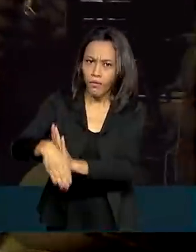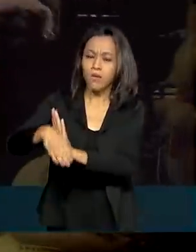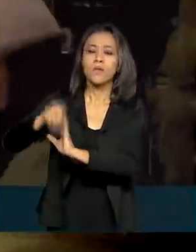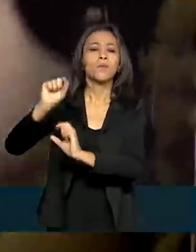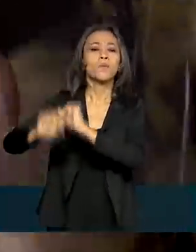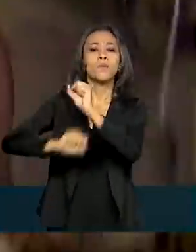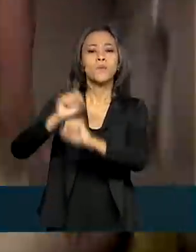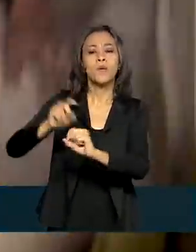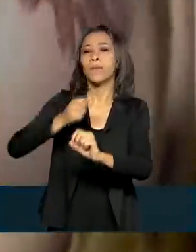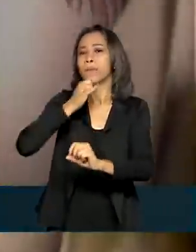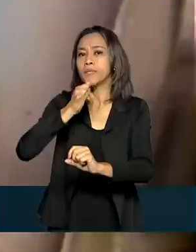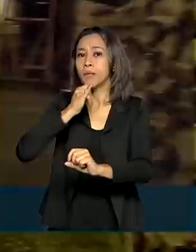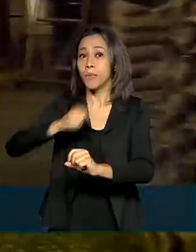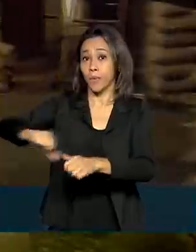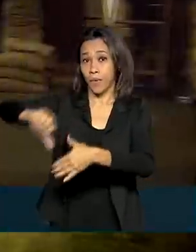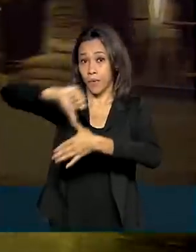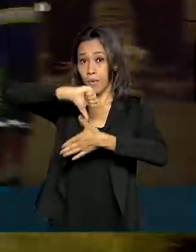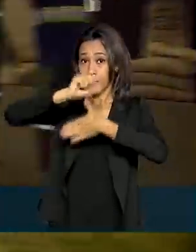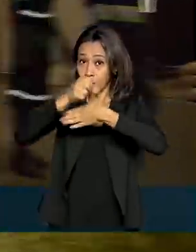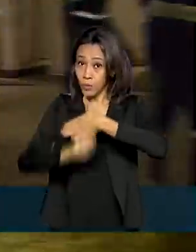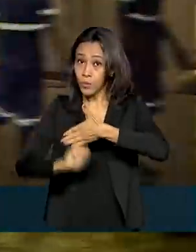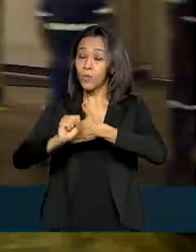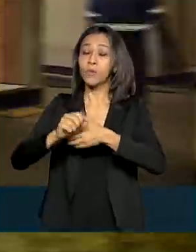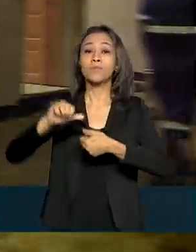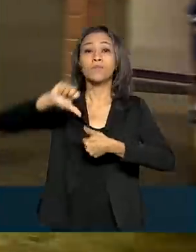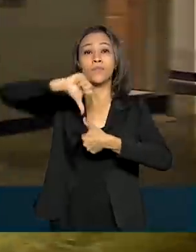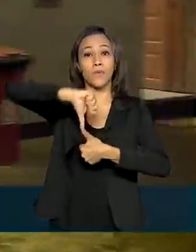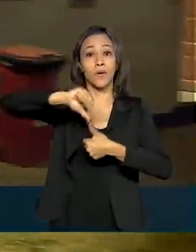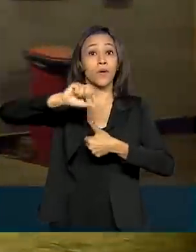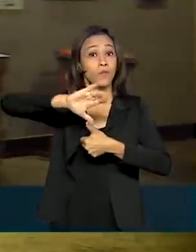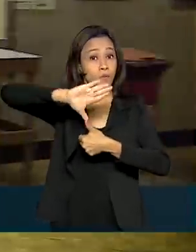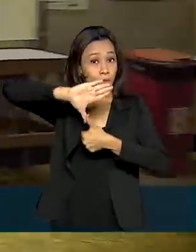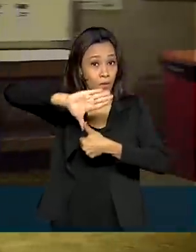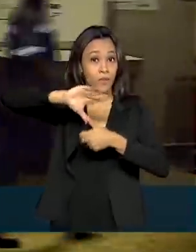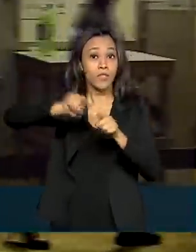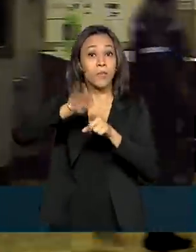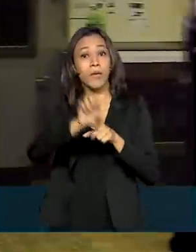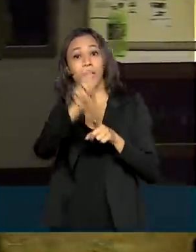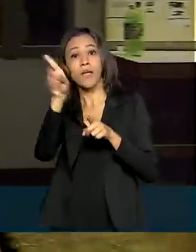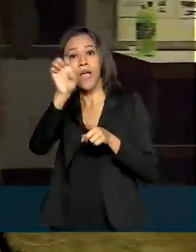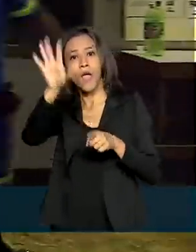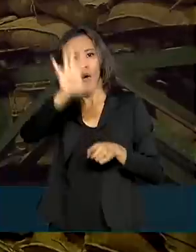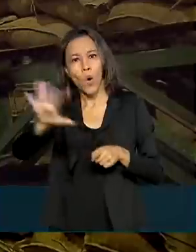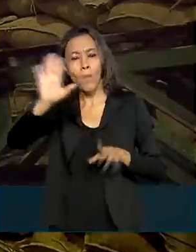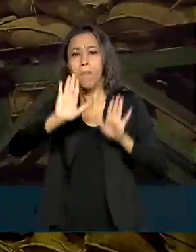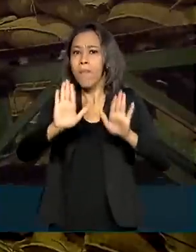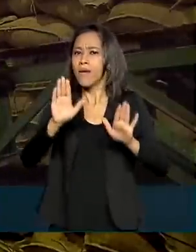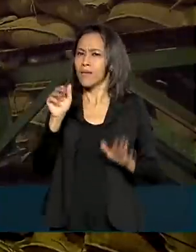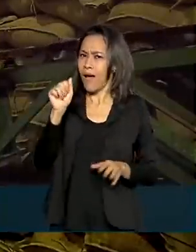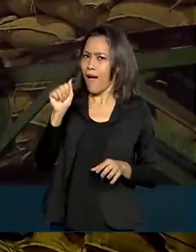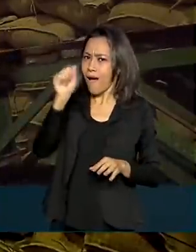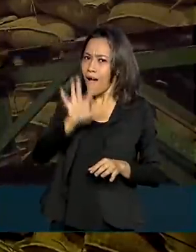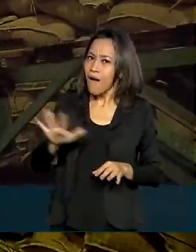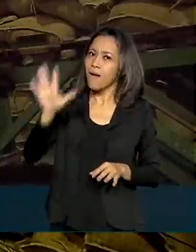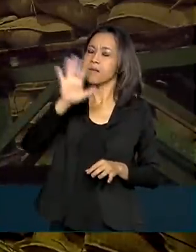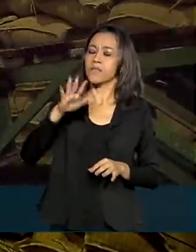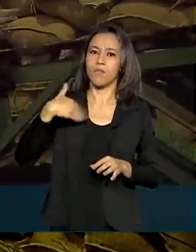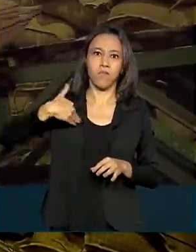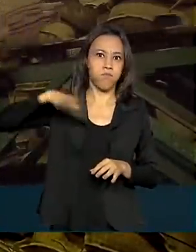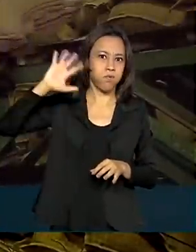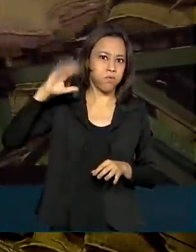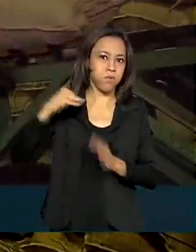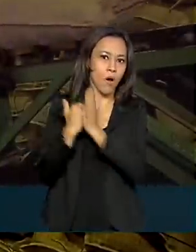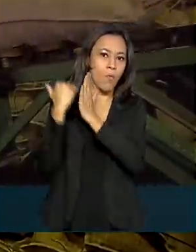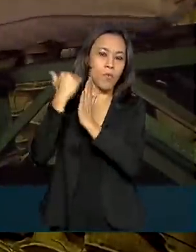destinos como a América do Sul, do Norte e Europa. Mas a Ásia foi o destaque positivo, com crescimento de